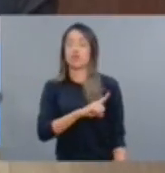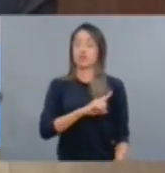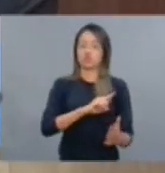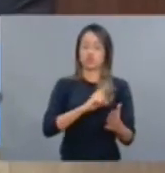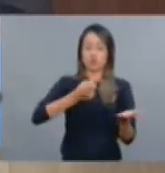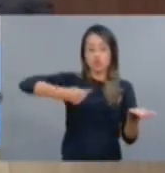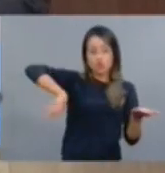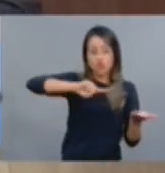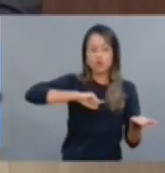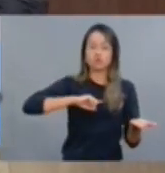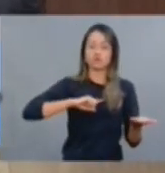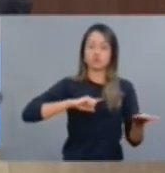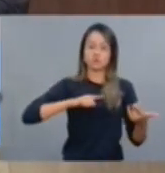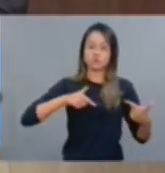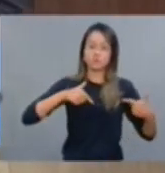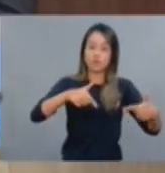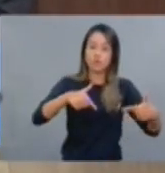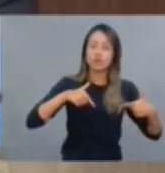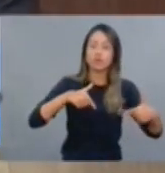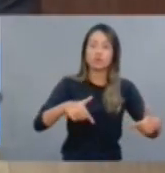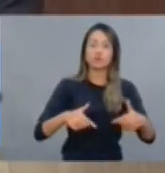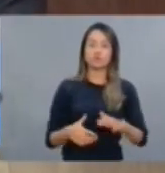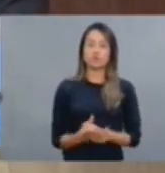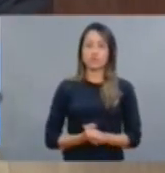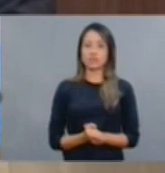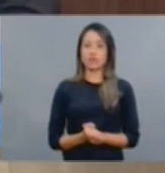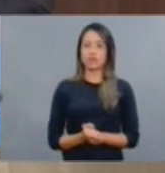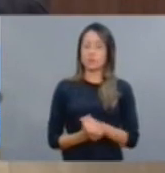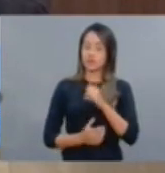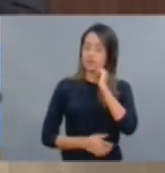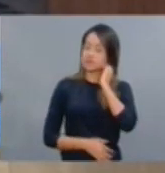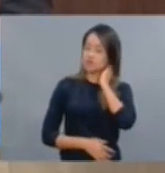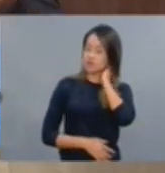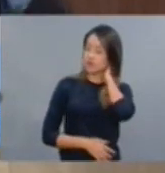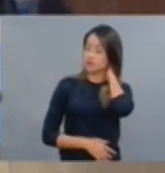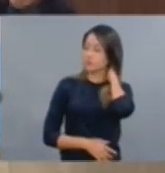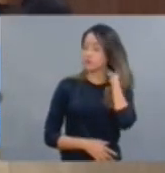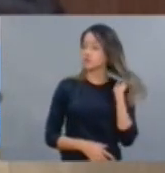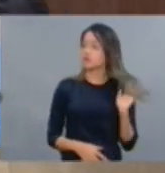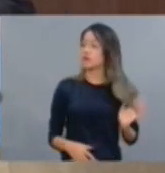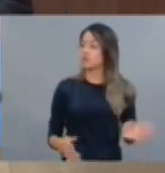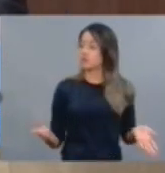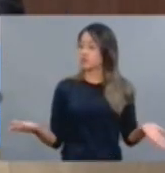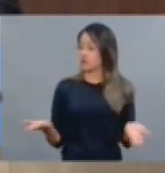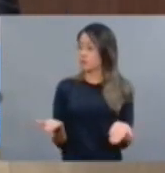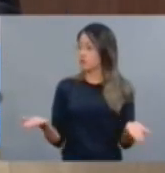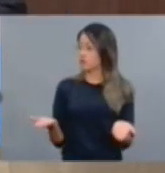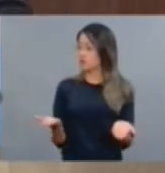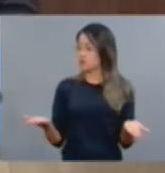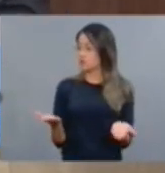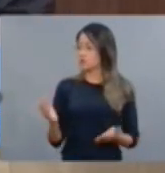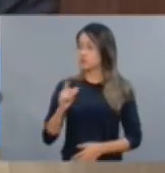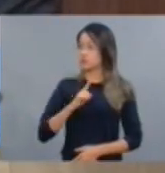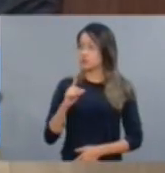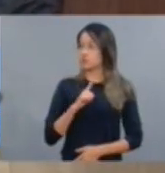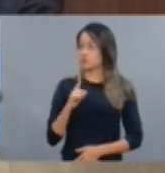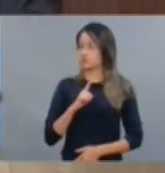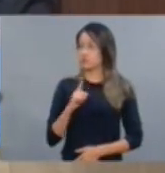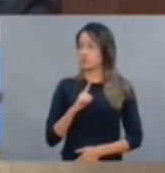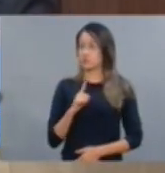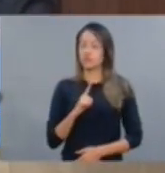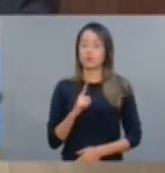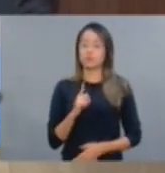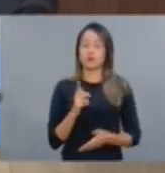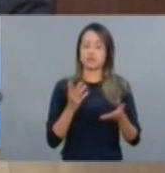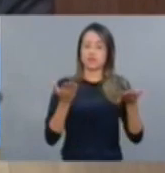enfrentamos, nos mais diversos segmentos, na economia que está fragilizada, na quantidade